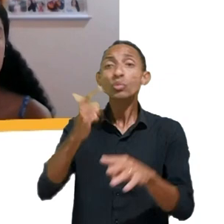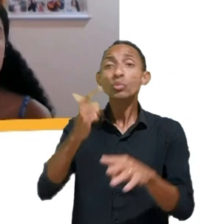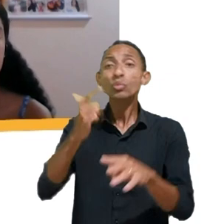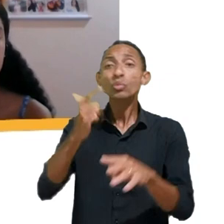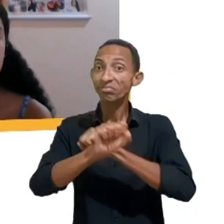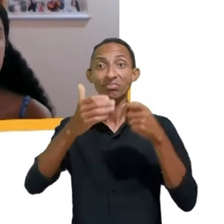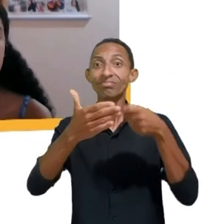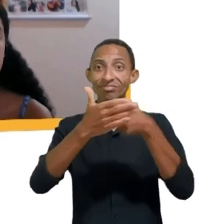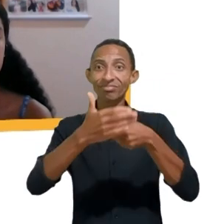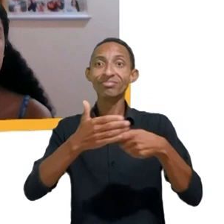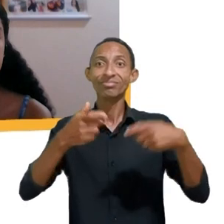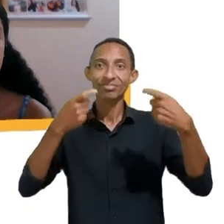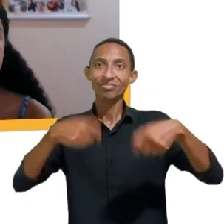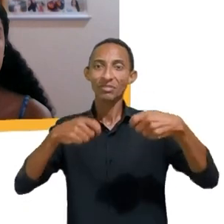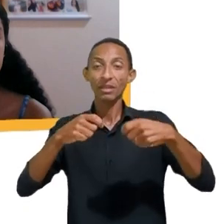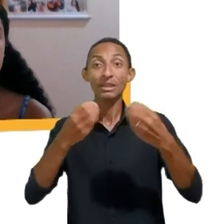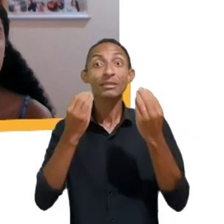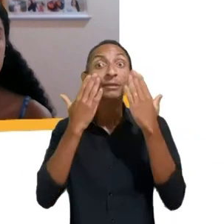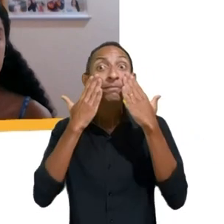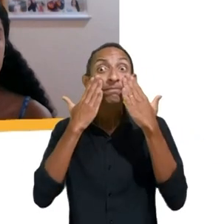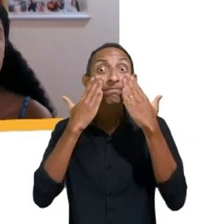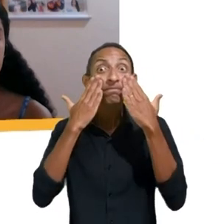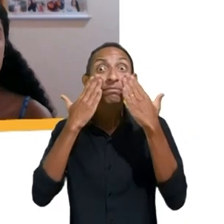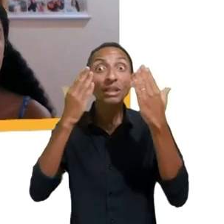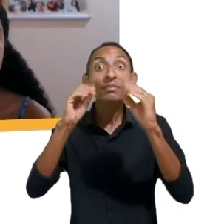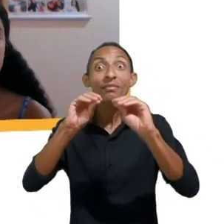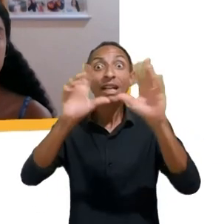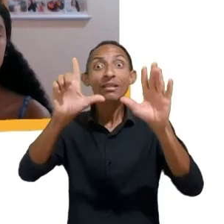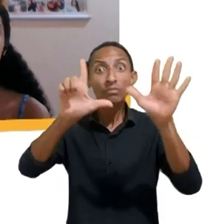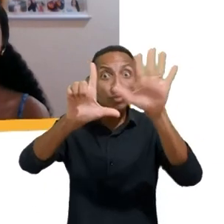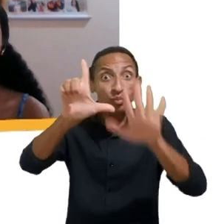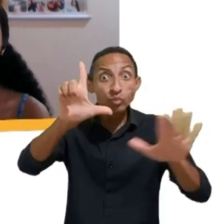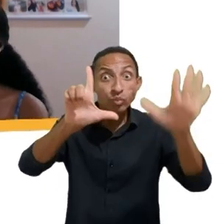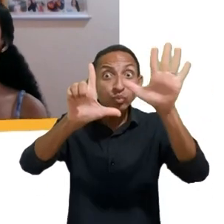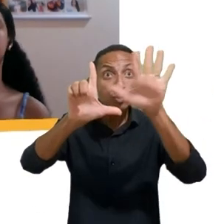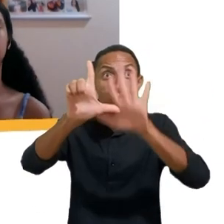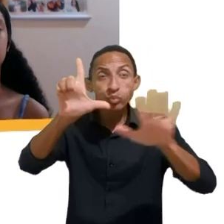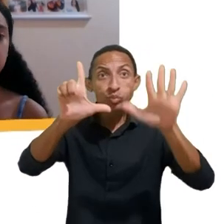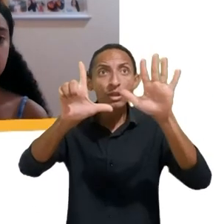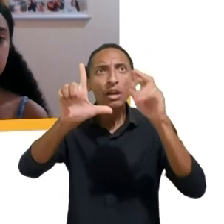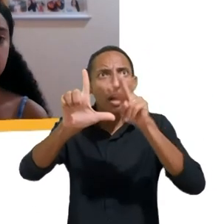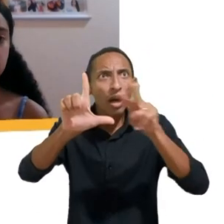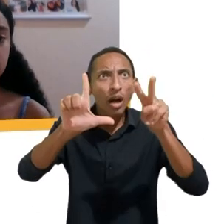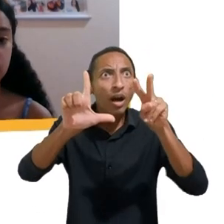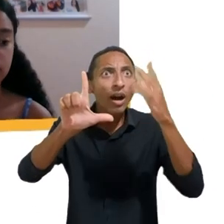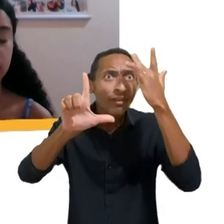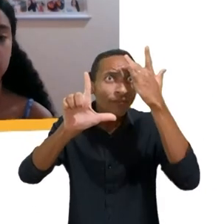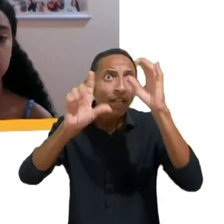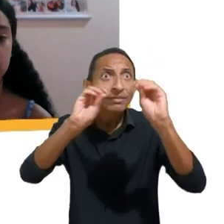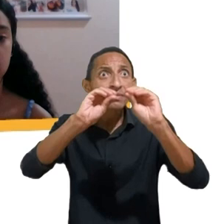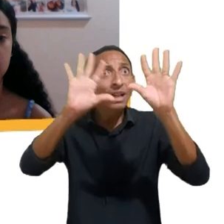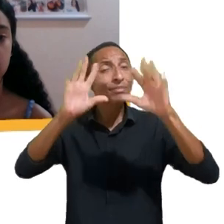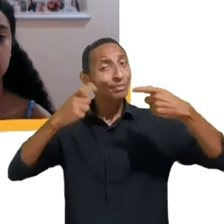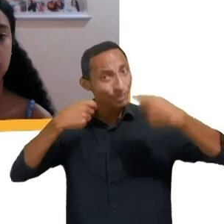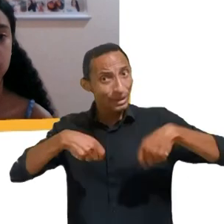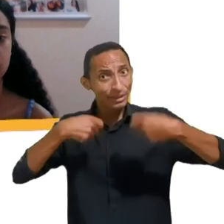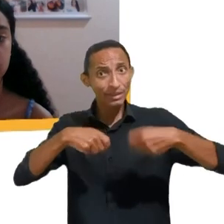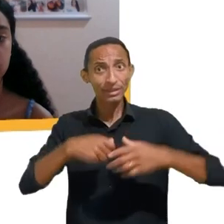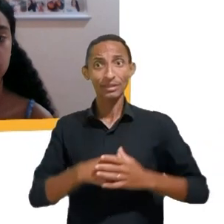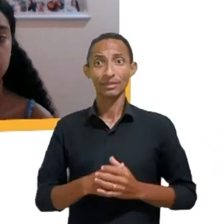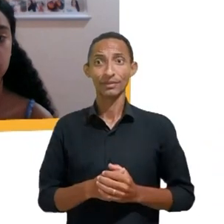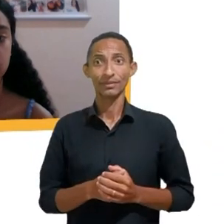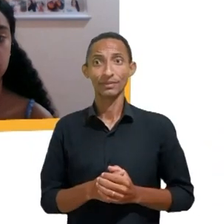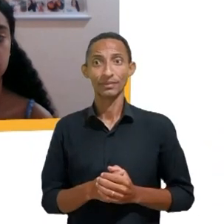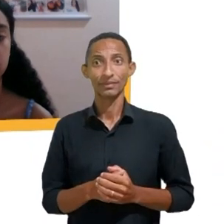mais transparência por parte das plataformas digitais. aí, queria, muito obrigada por compartilhar essa história com a gente, queria passar para a última questão do Rafael,